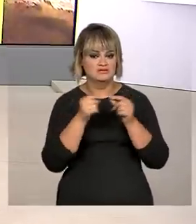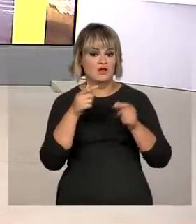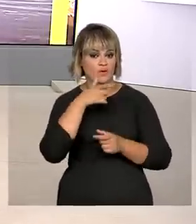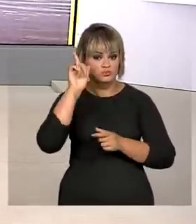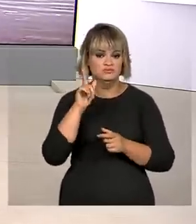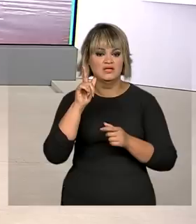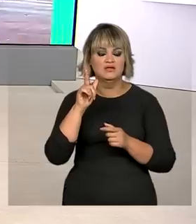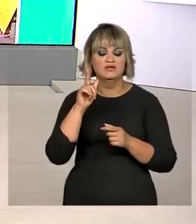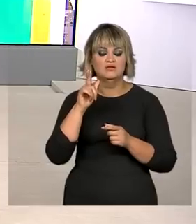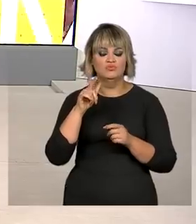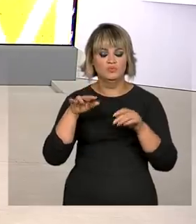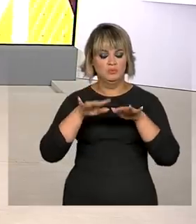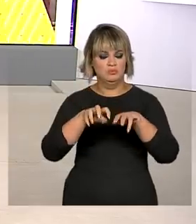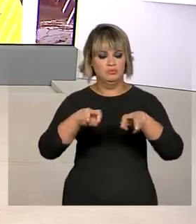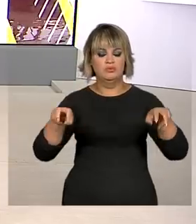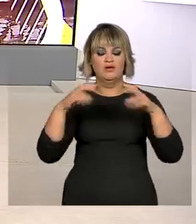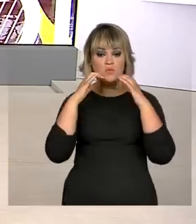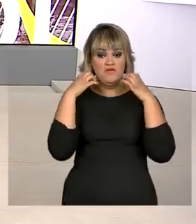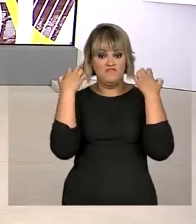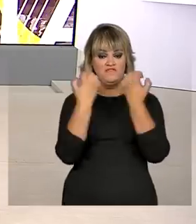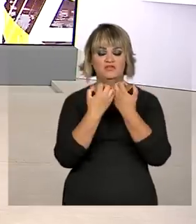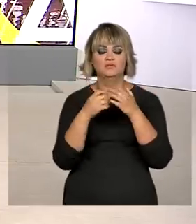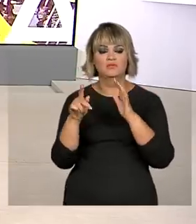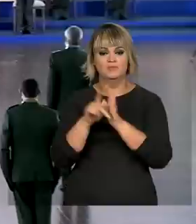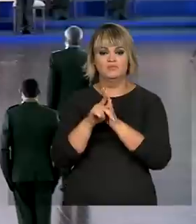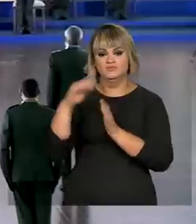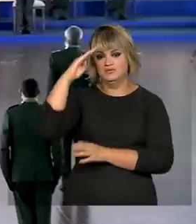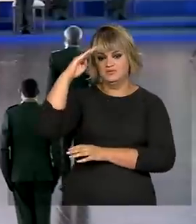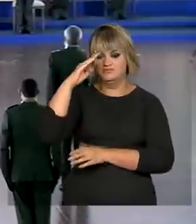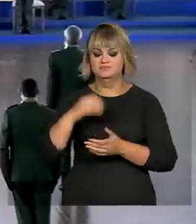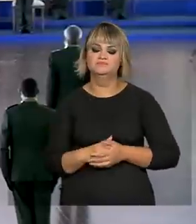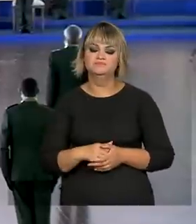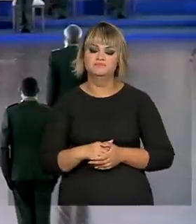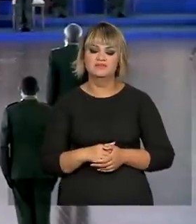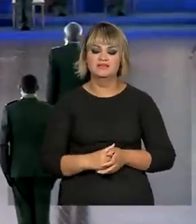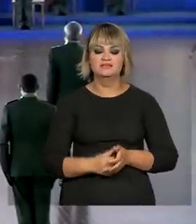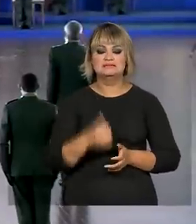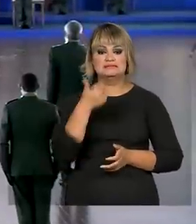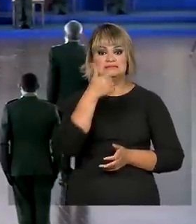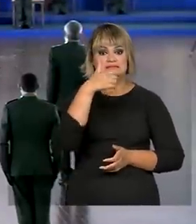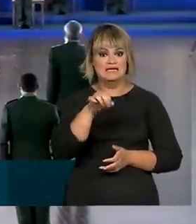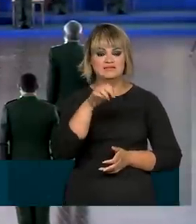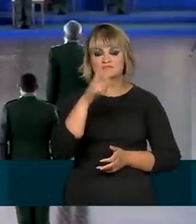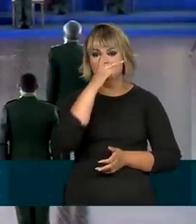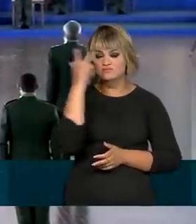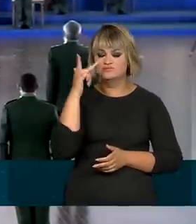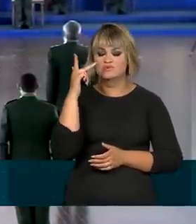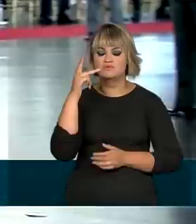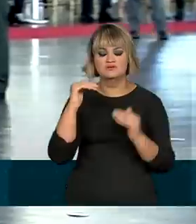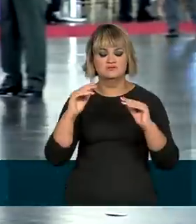cerimônia de promoção de novos oficiais generais do Exército. Foram dez promoções de